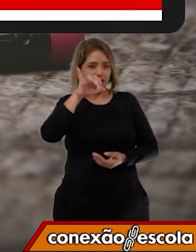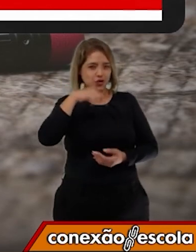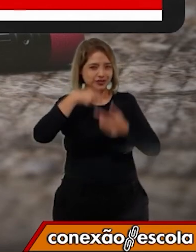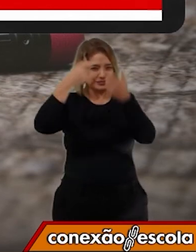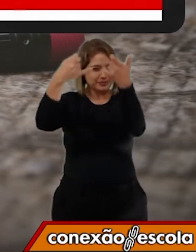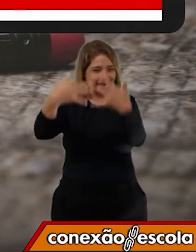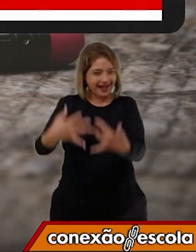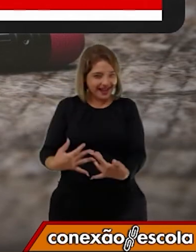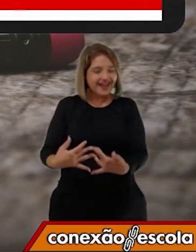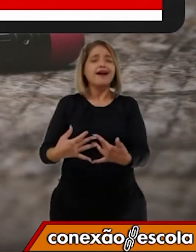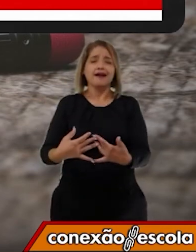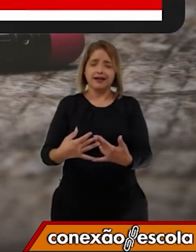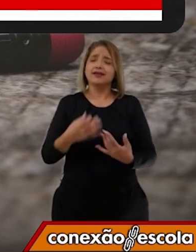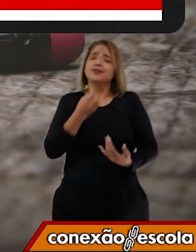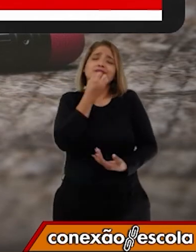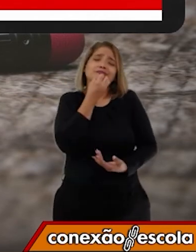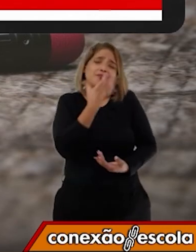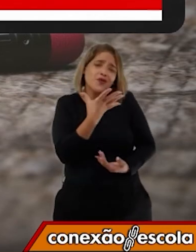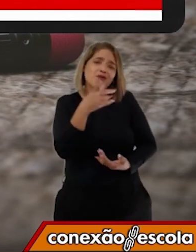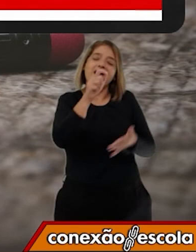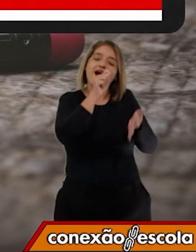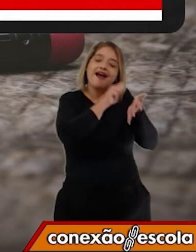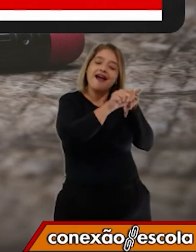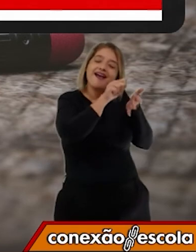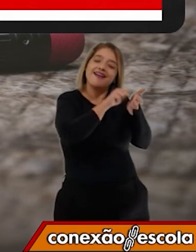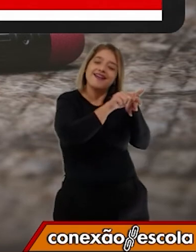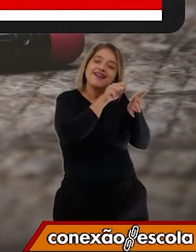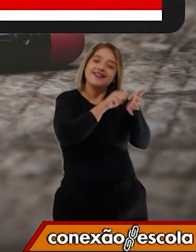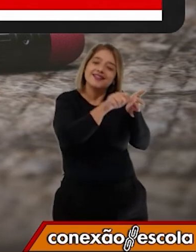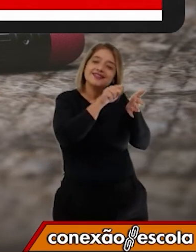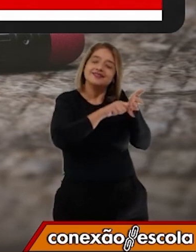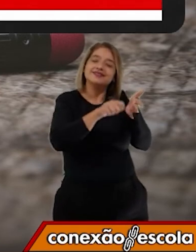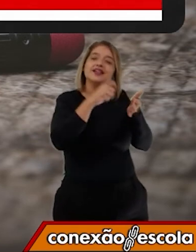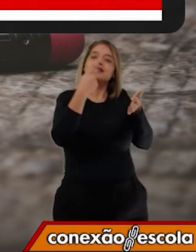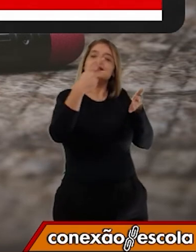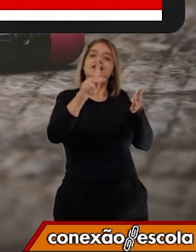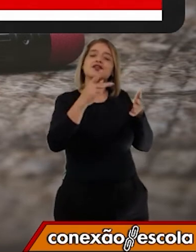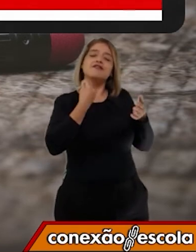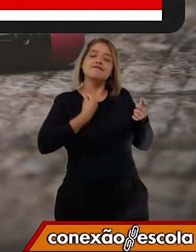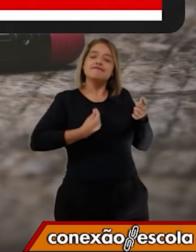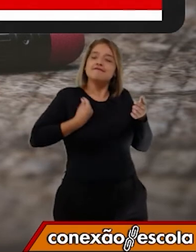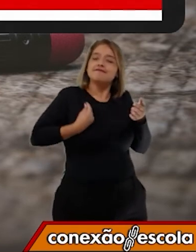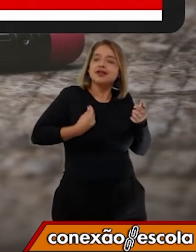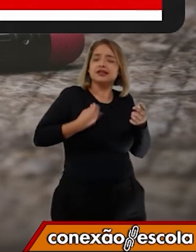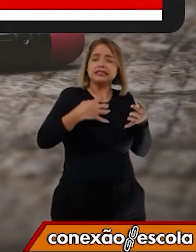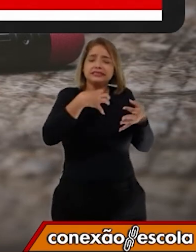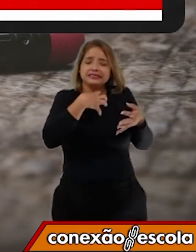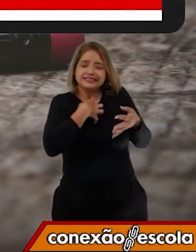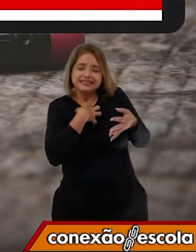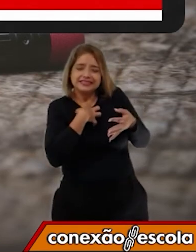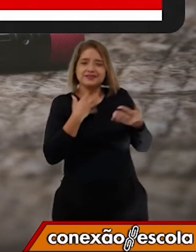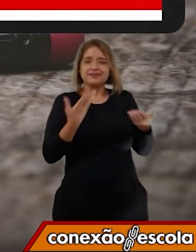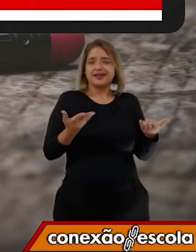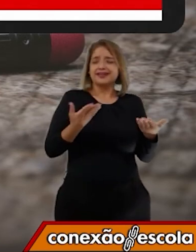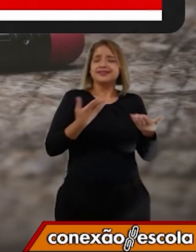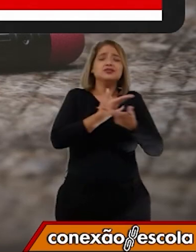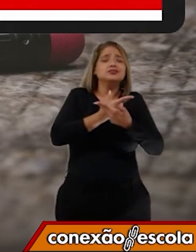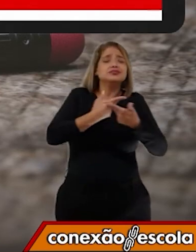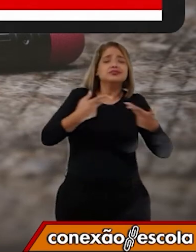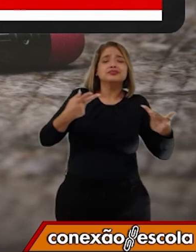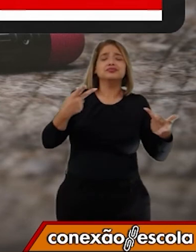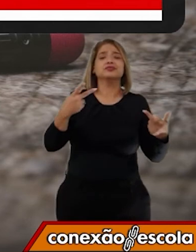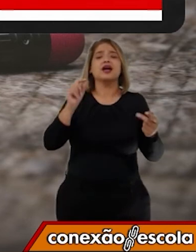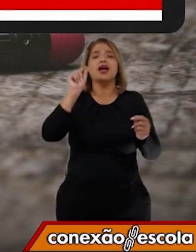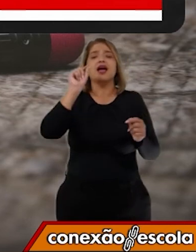expliquei para vocês? Isso é muito bom, anotar no diário todos os seus sentimentos, tudo que